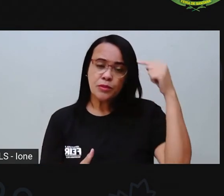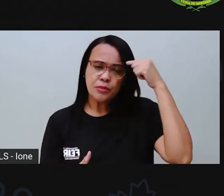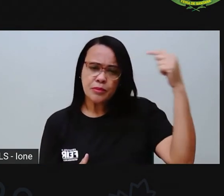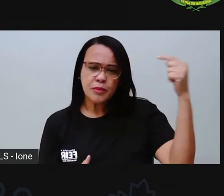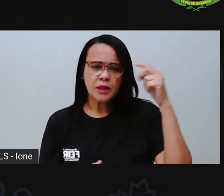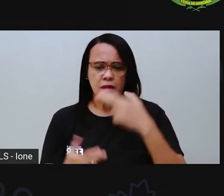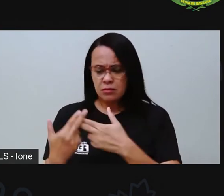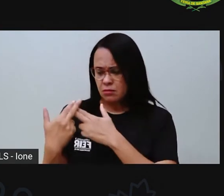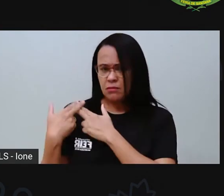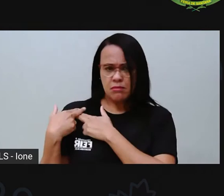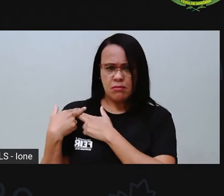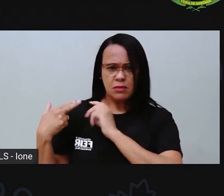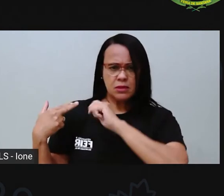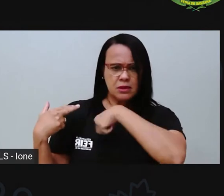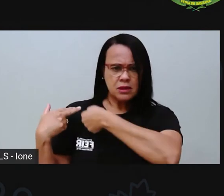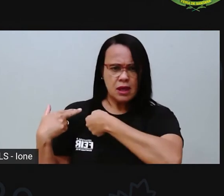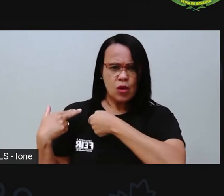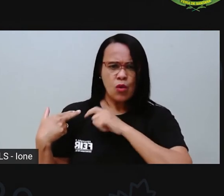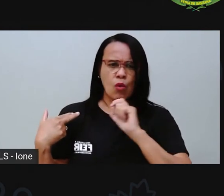tá certo?